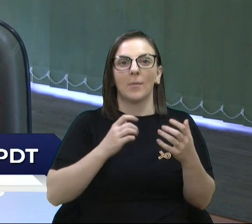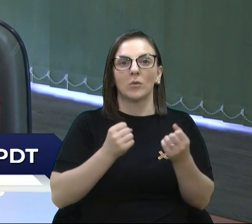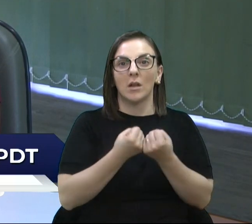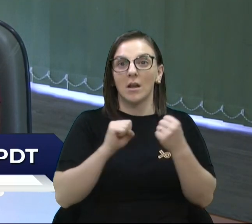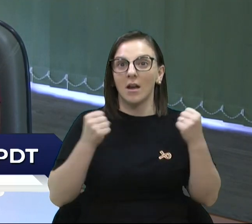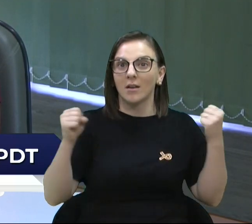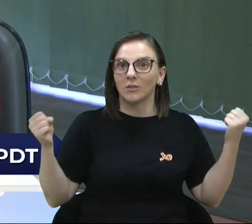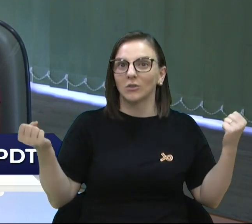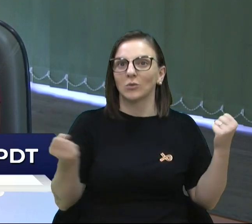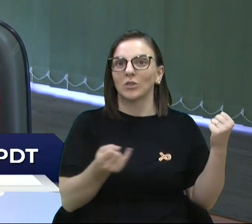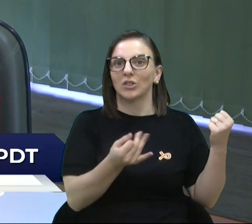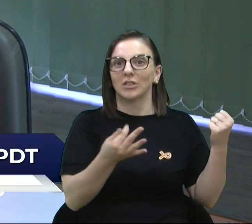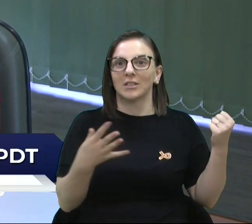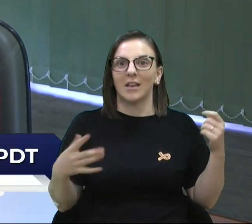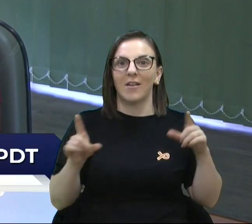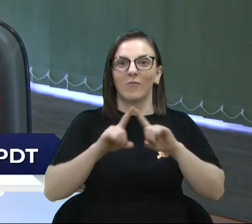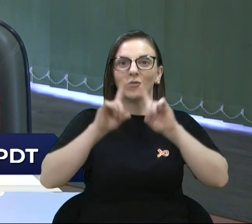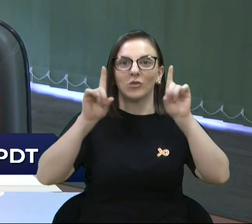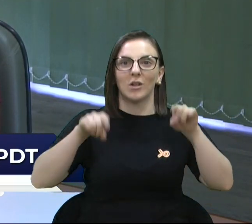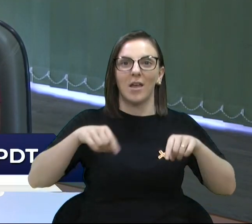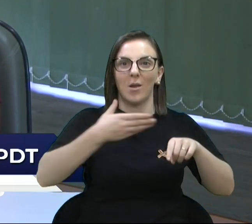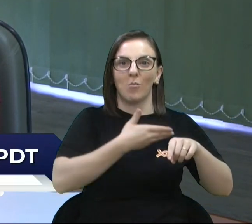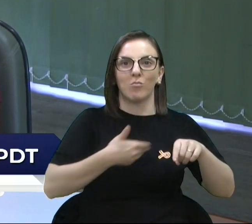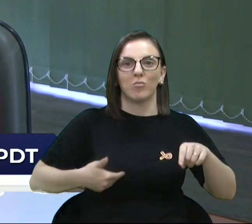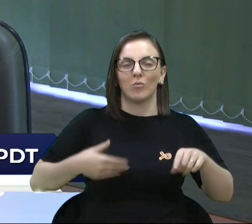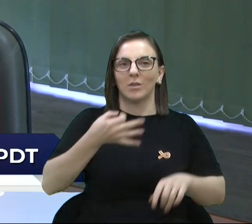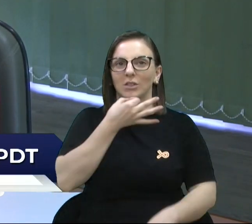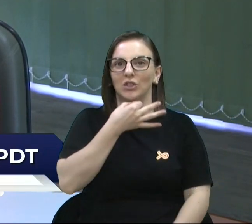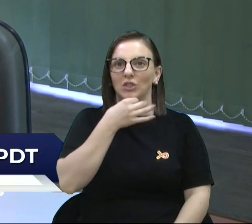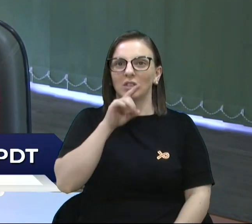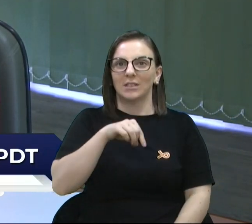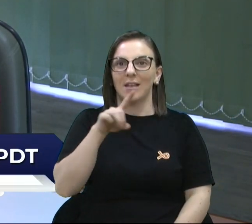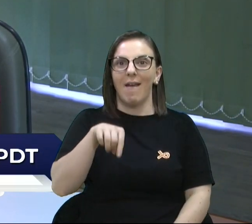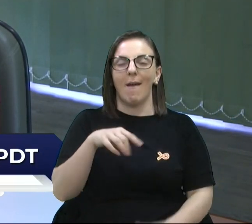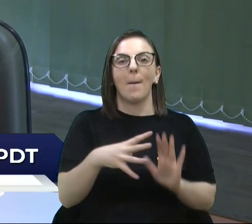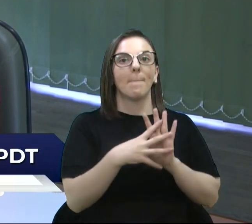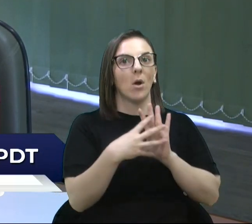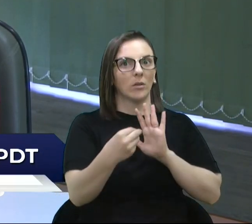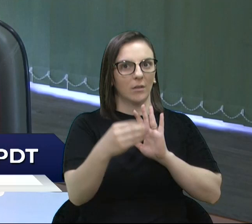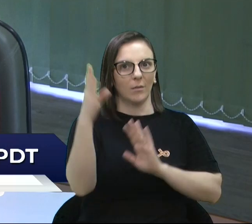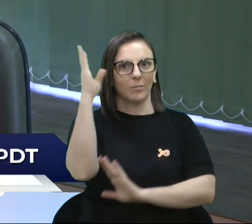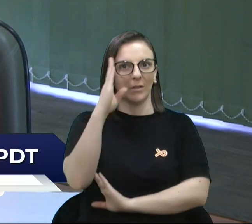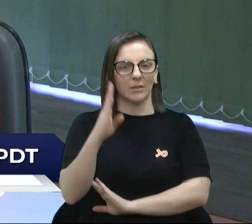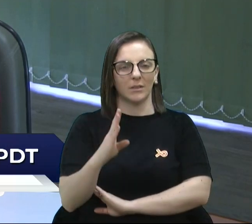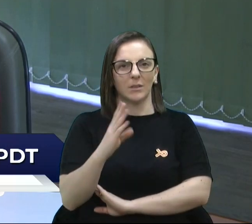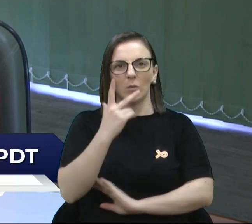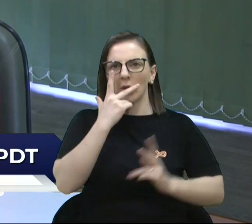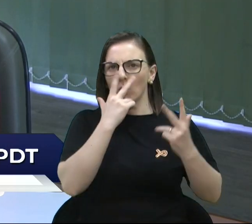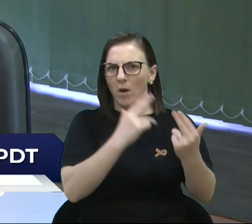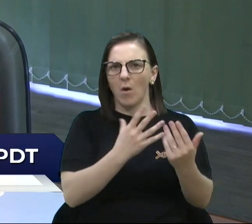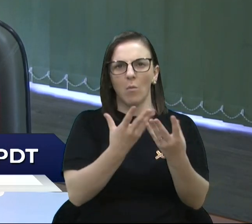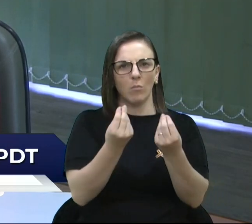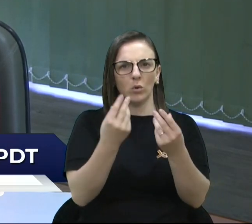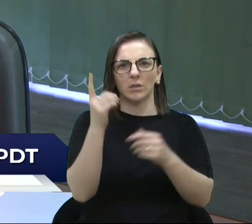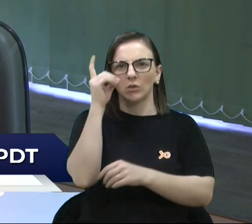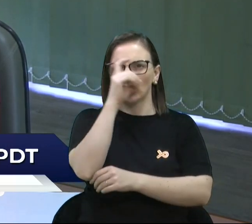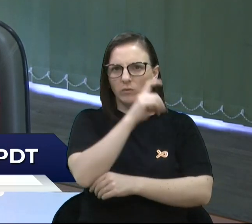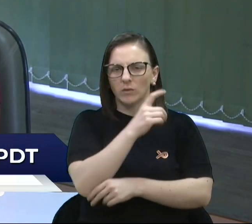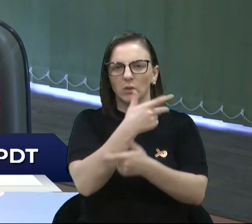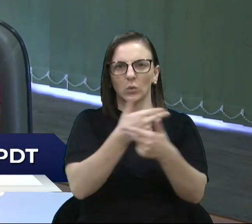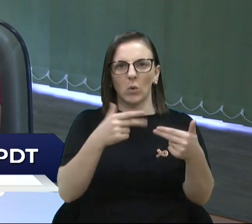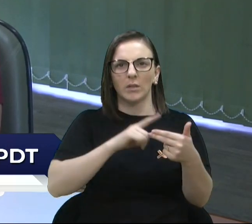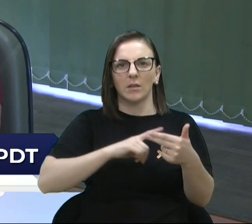serviço público aqui em Caxias do Sul que é exemplo para o Brasil, mesmo com todas as dificuldades que se apresentam no dia a dia,